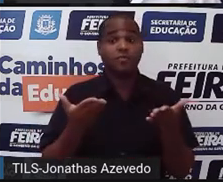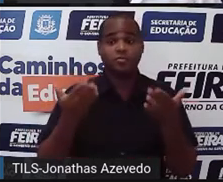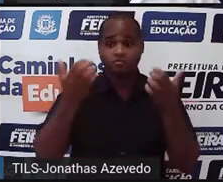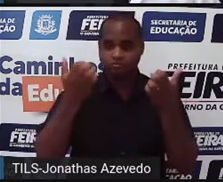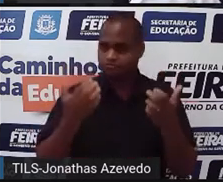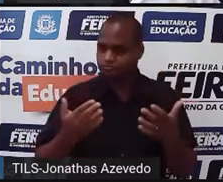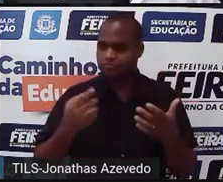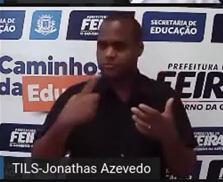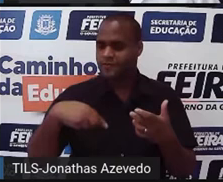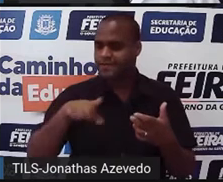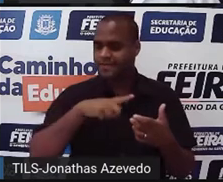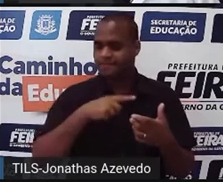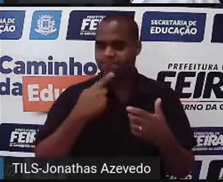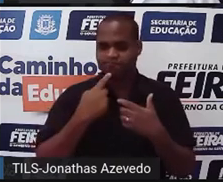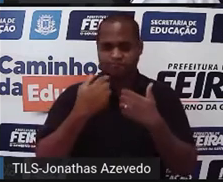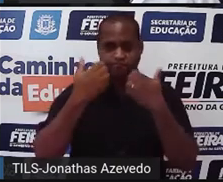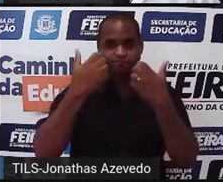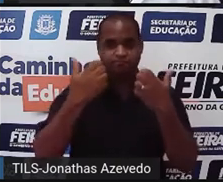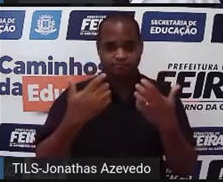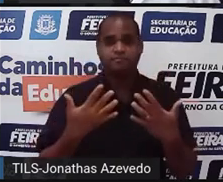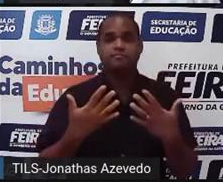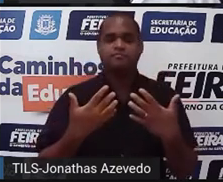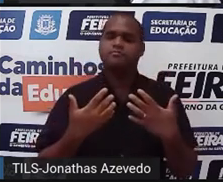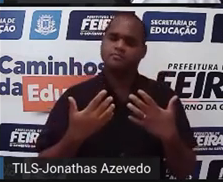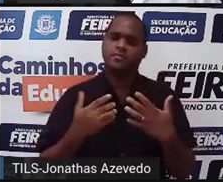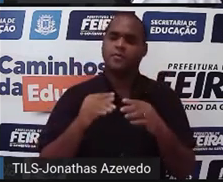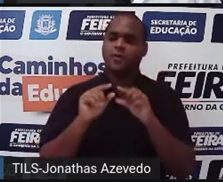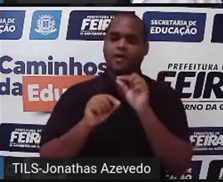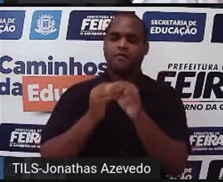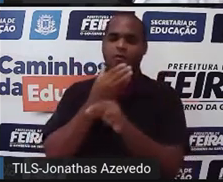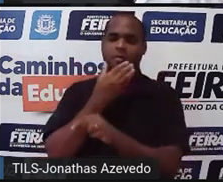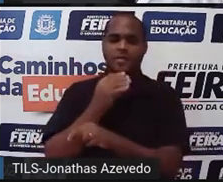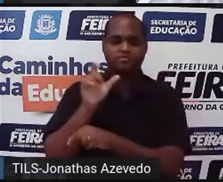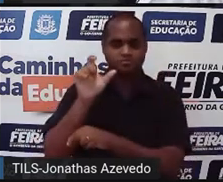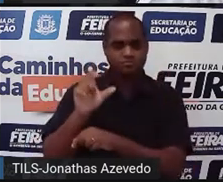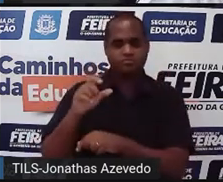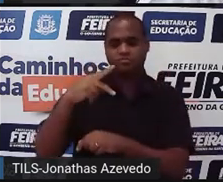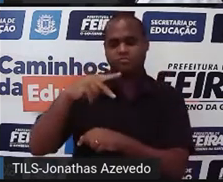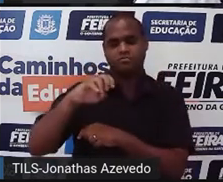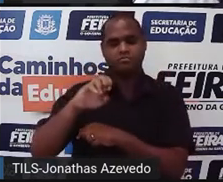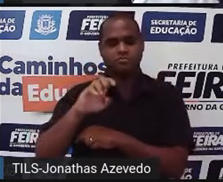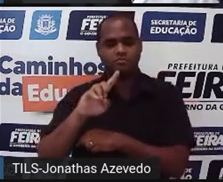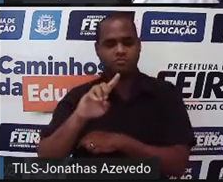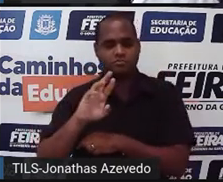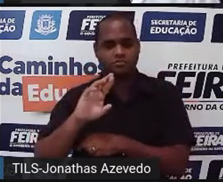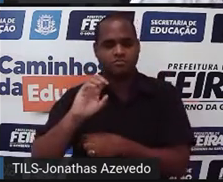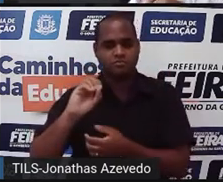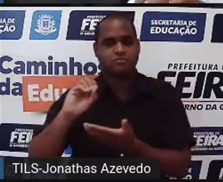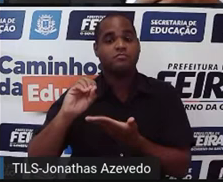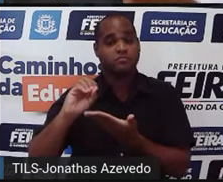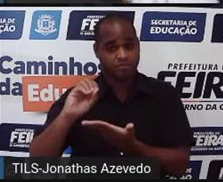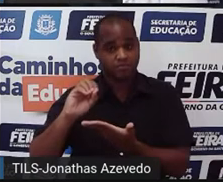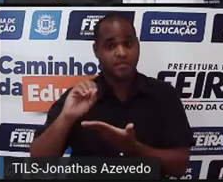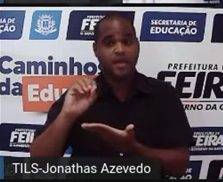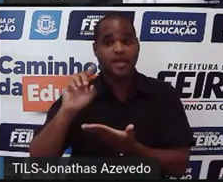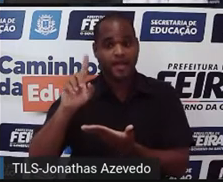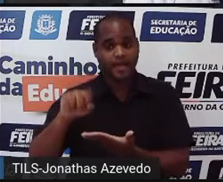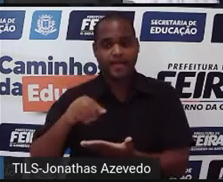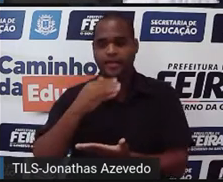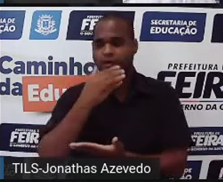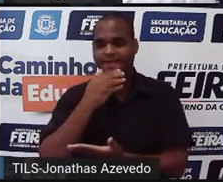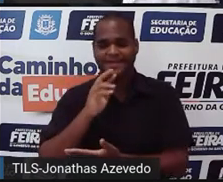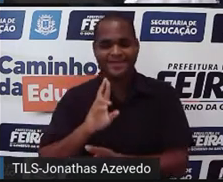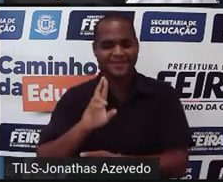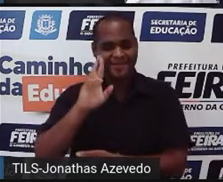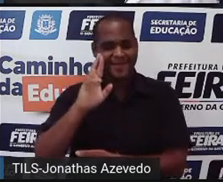a gente está dizendo que um rapaz chamado Pedro, que é o gerente do